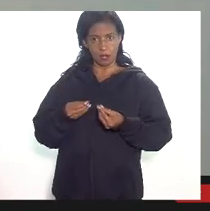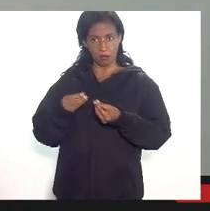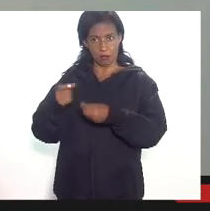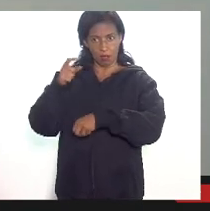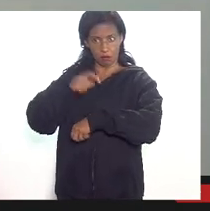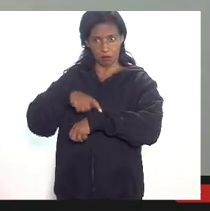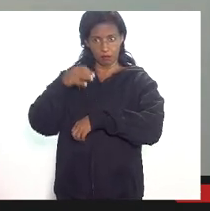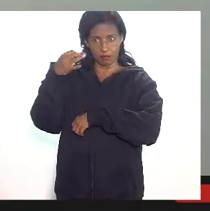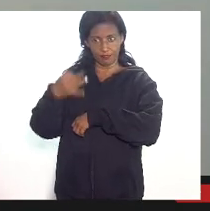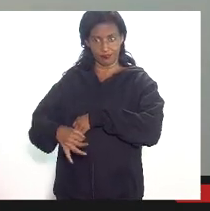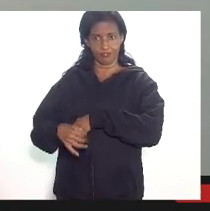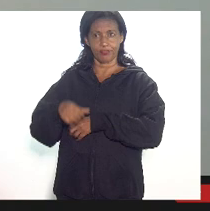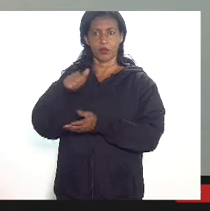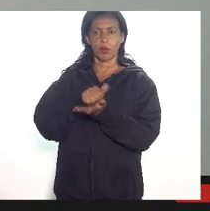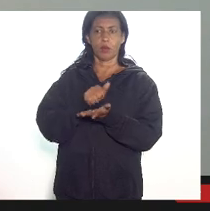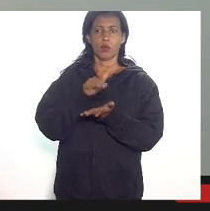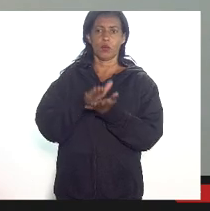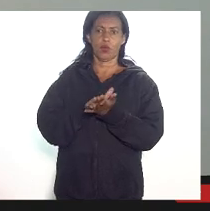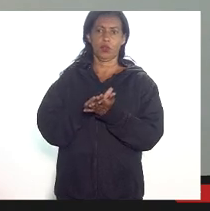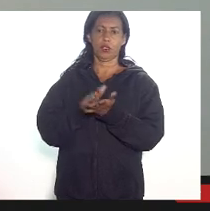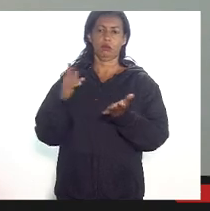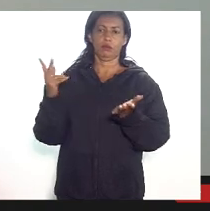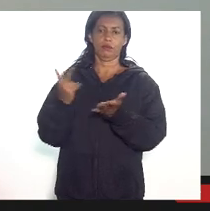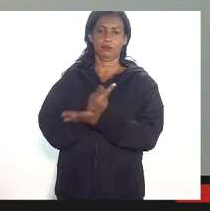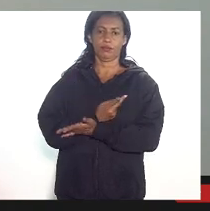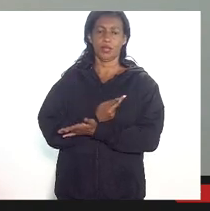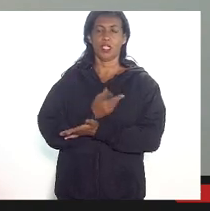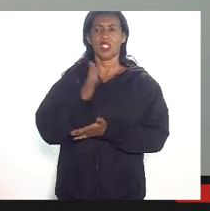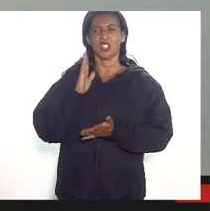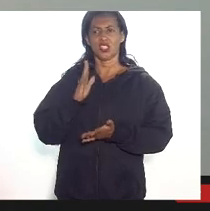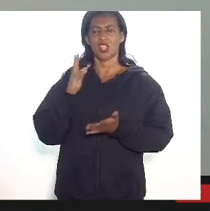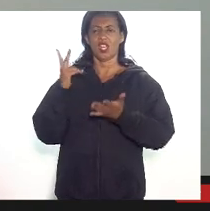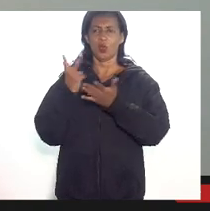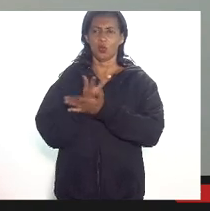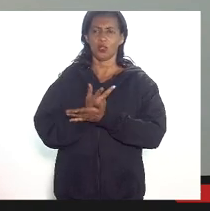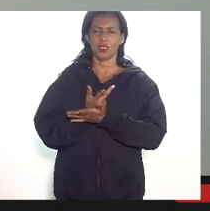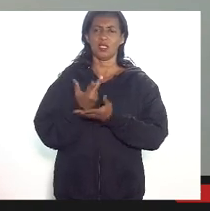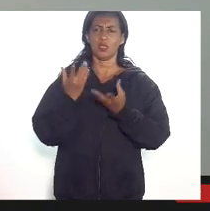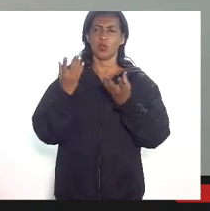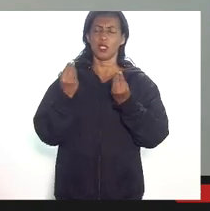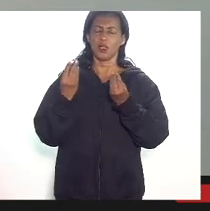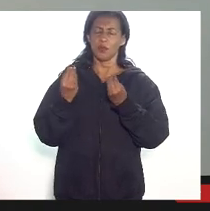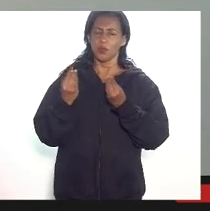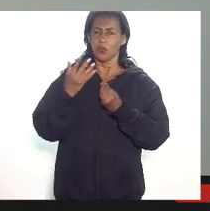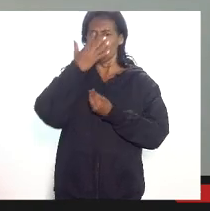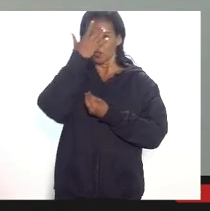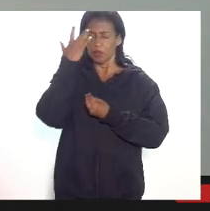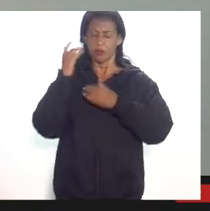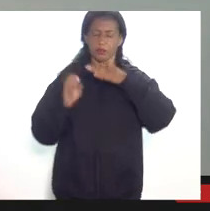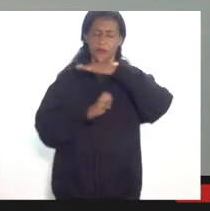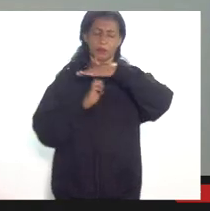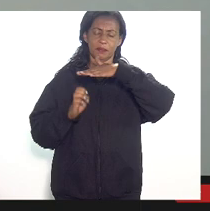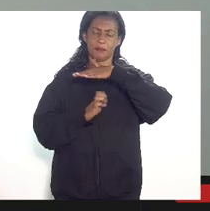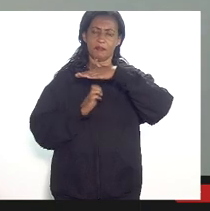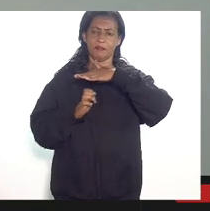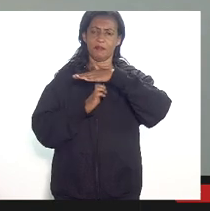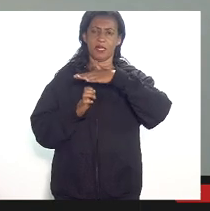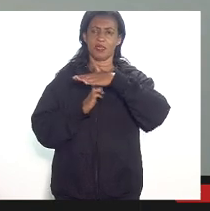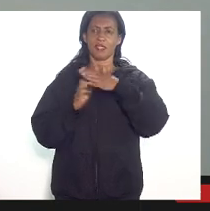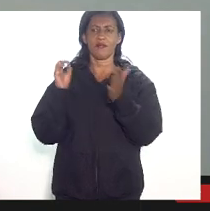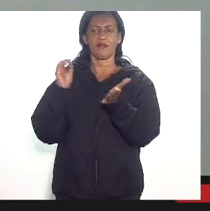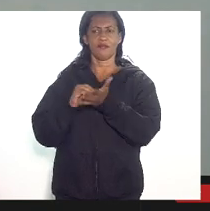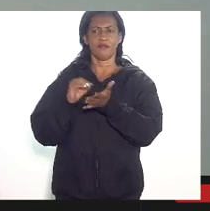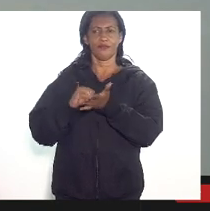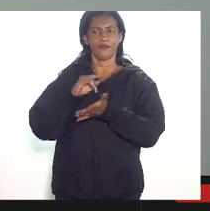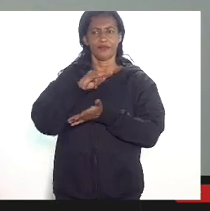já existe para mais de 25 autos de infrações então mais de um por mês desde que nós começamos a AFI 15 e aí eu quero